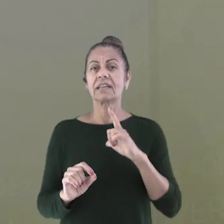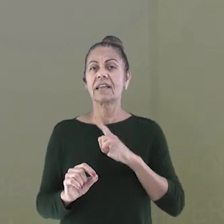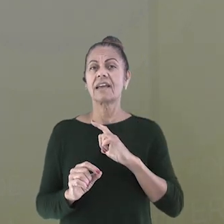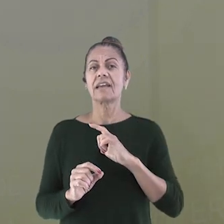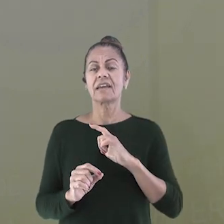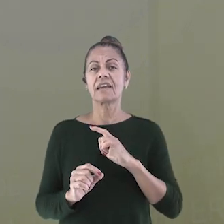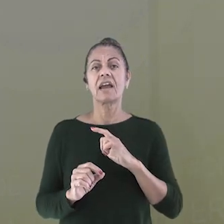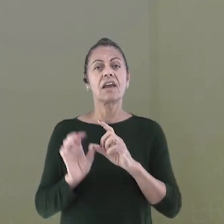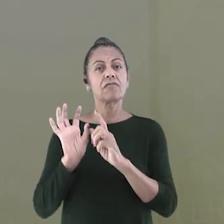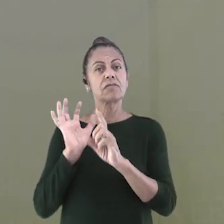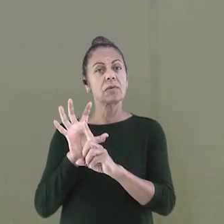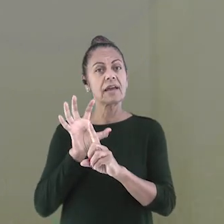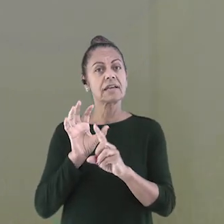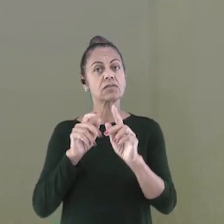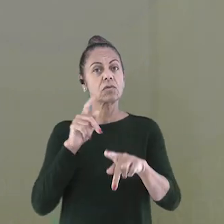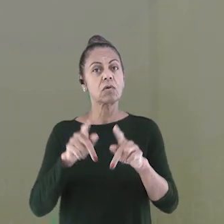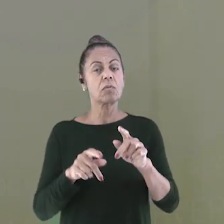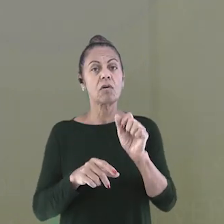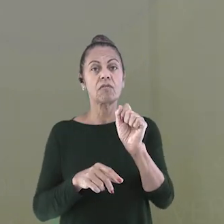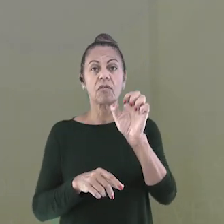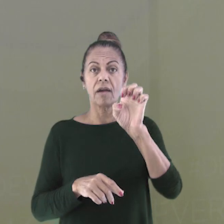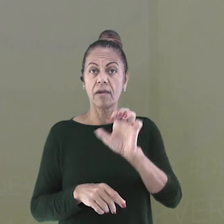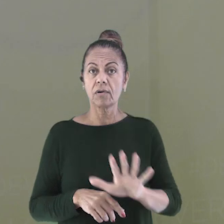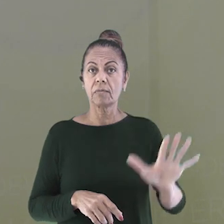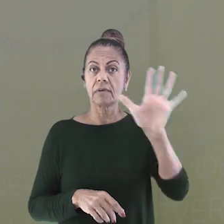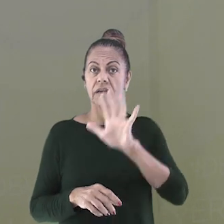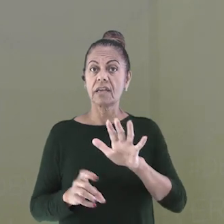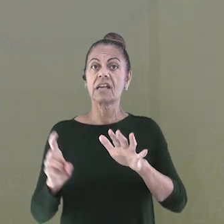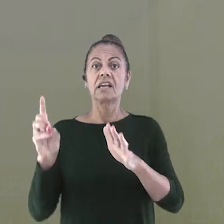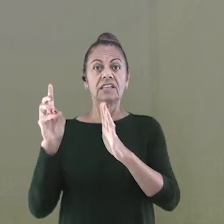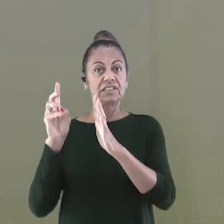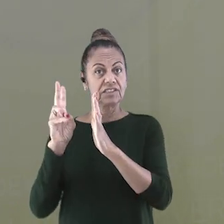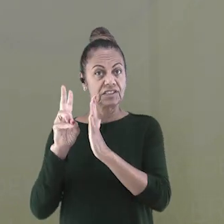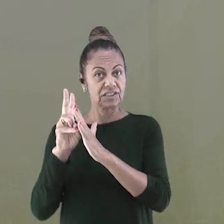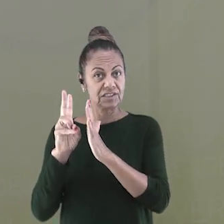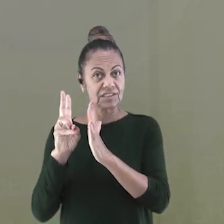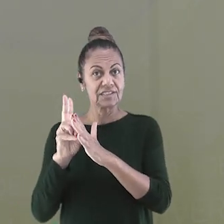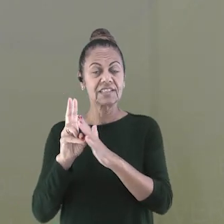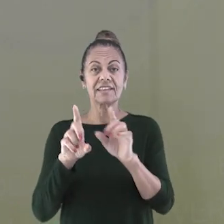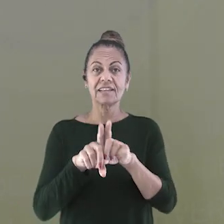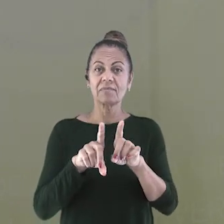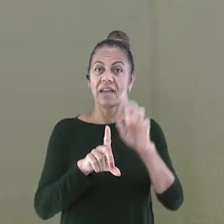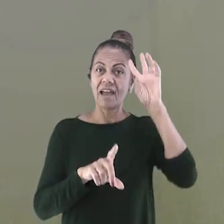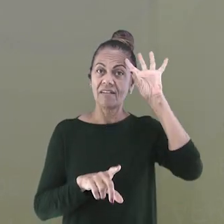tiveram diferentes influências. Europeia, indígena e africana. Consegue imaginar como isso